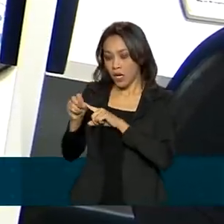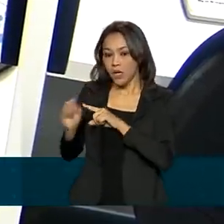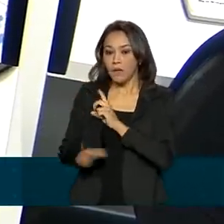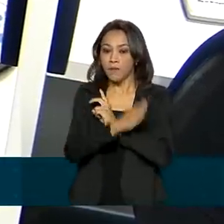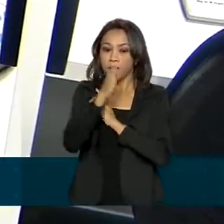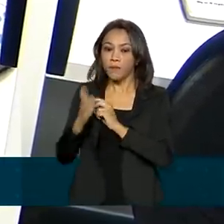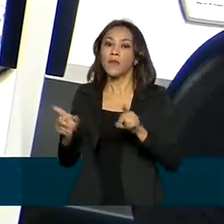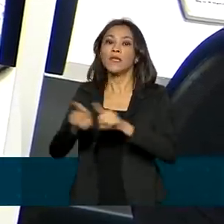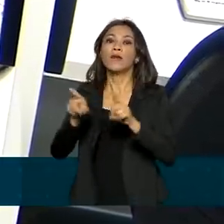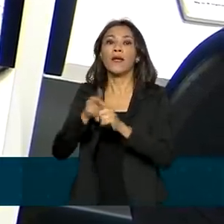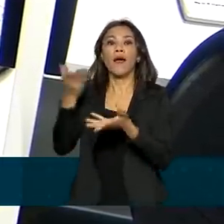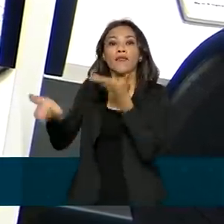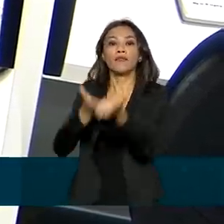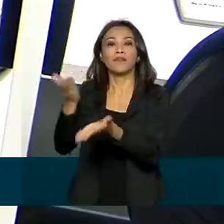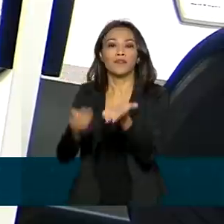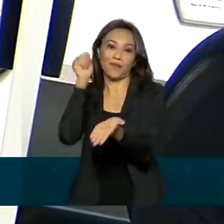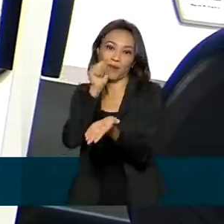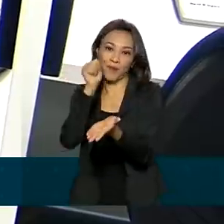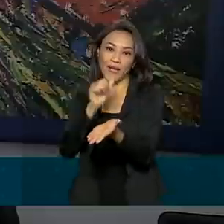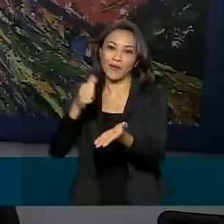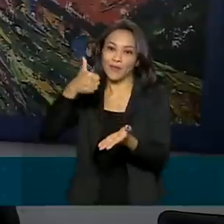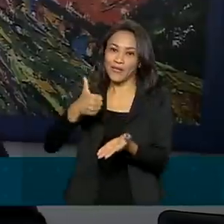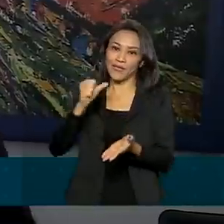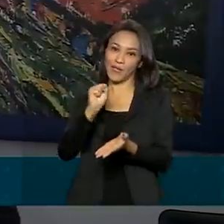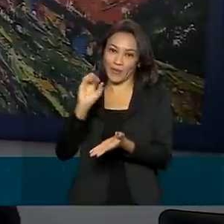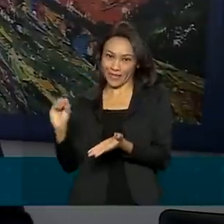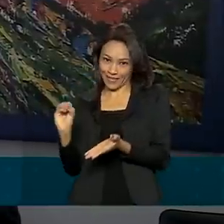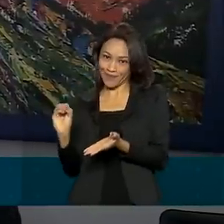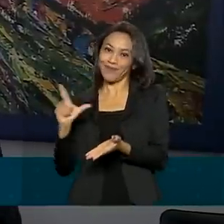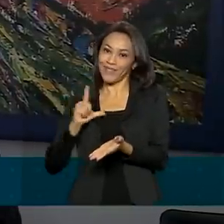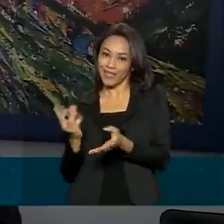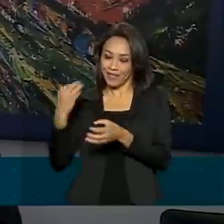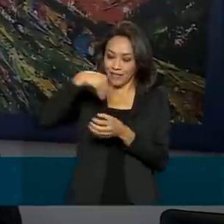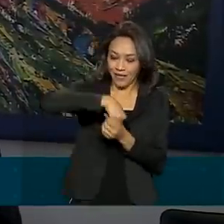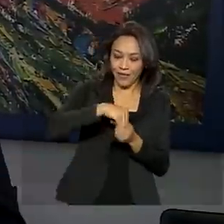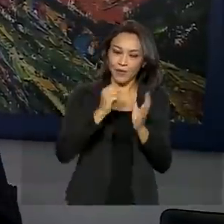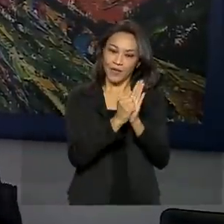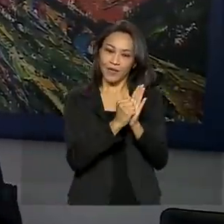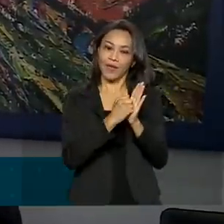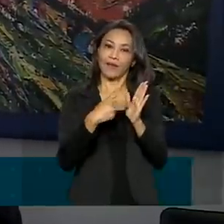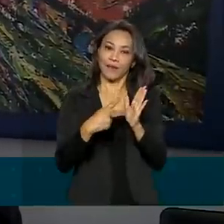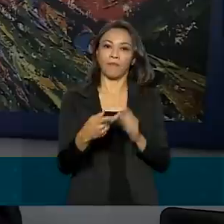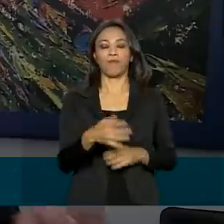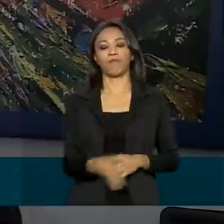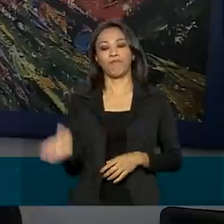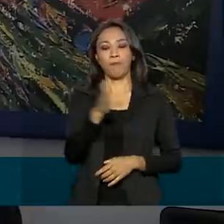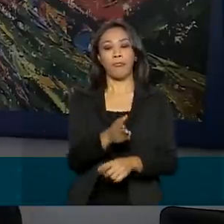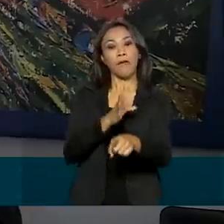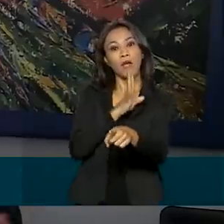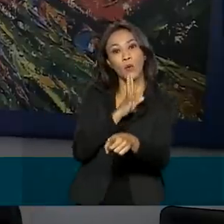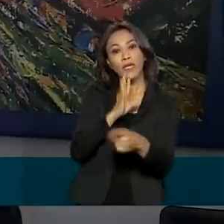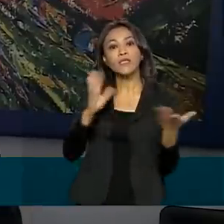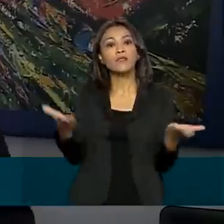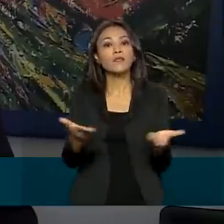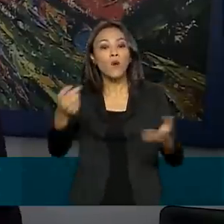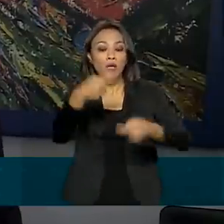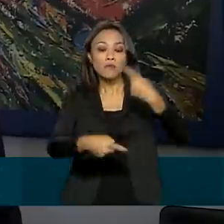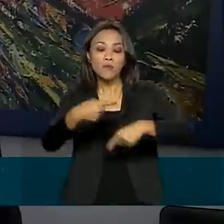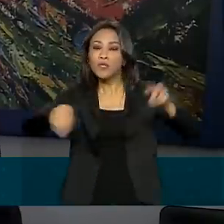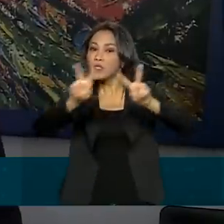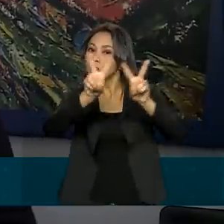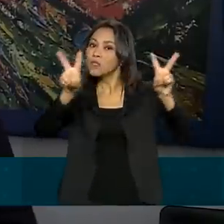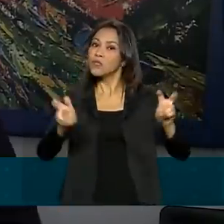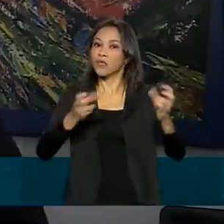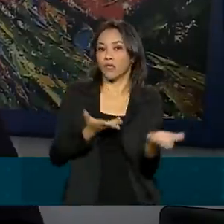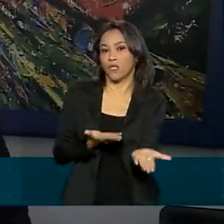de Atendimento à Mulher, o Ligue 180. A população vai conhecer agora, de perto, as políticas para a juventude do